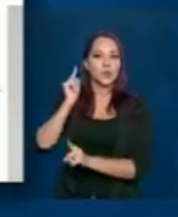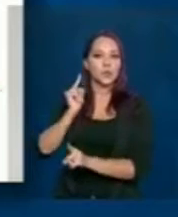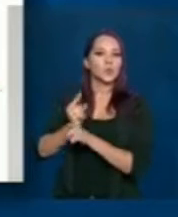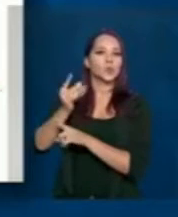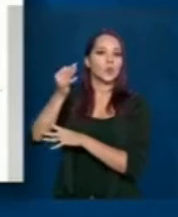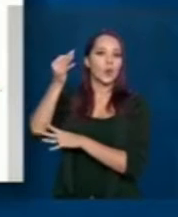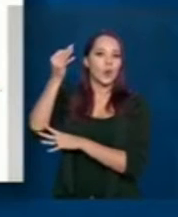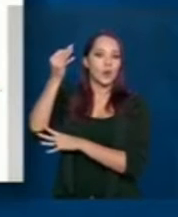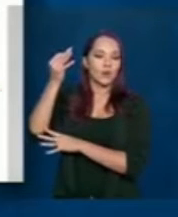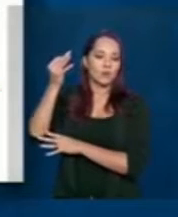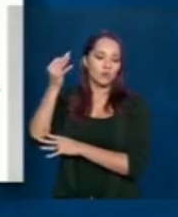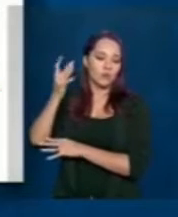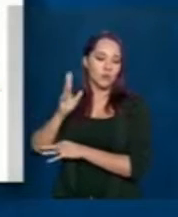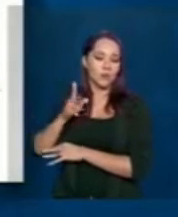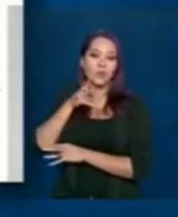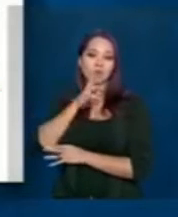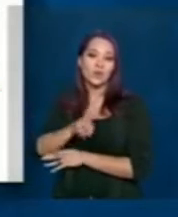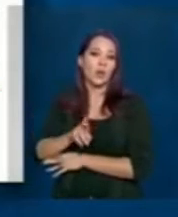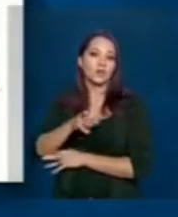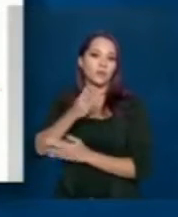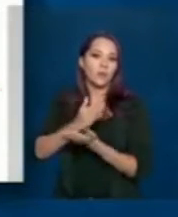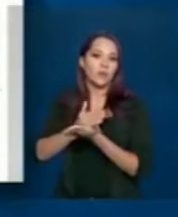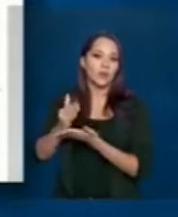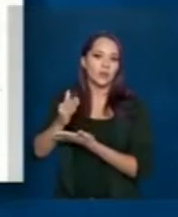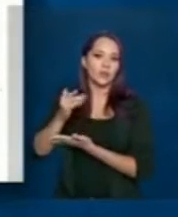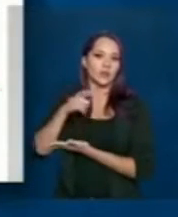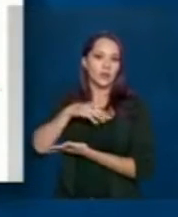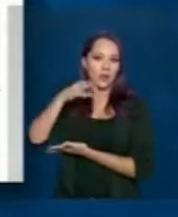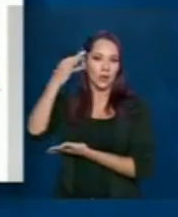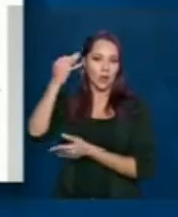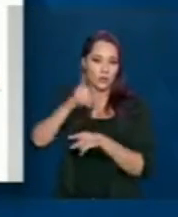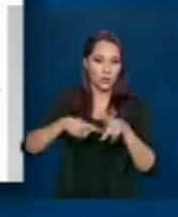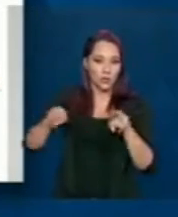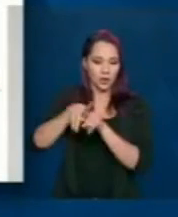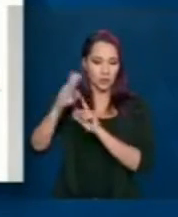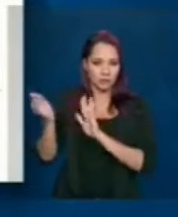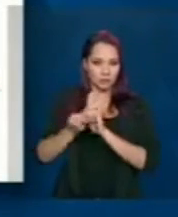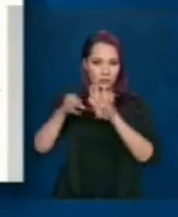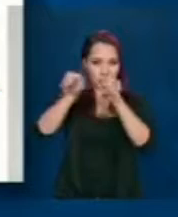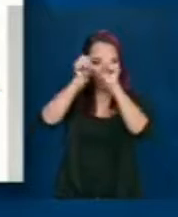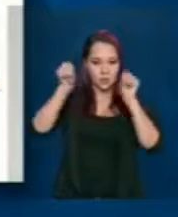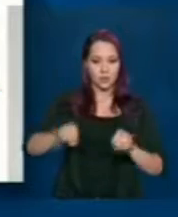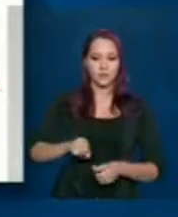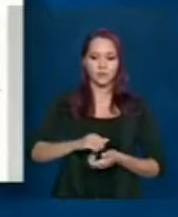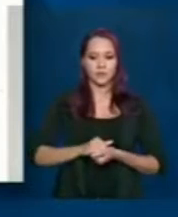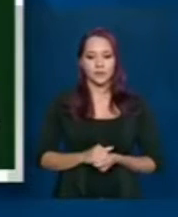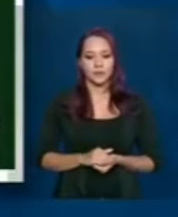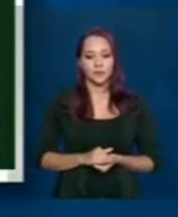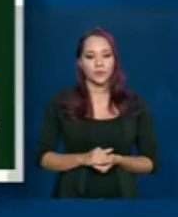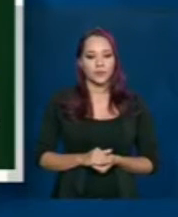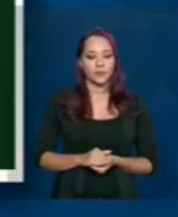acabem sendo, os resultados dos exames acabem sendo atualizados no sistema. Próximo, por favor.